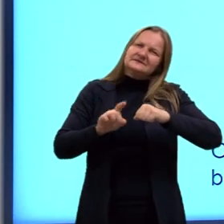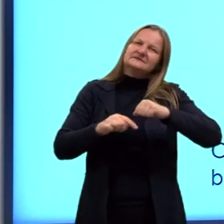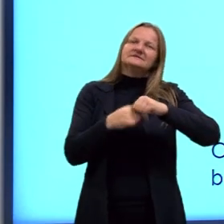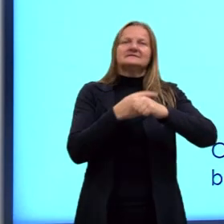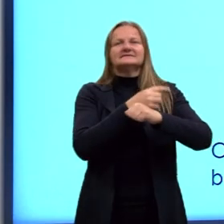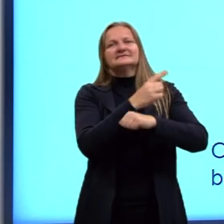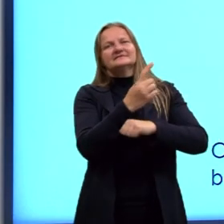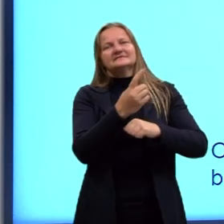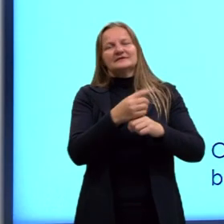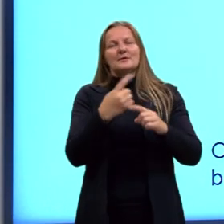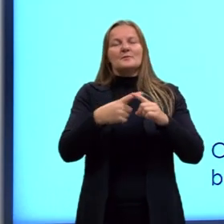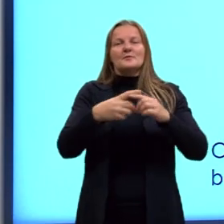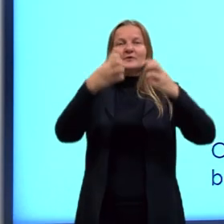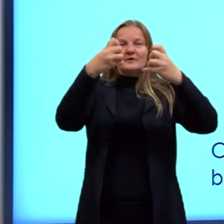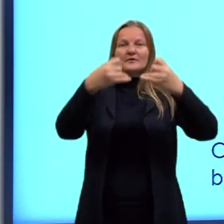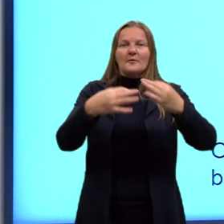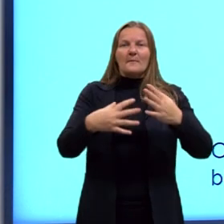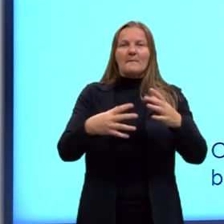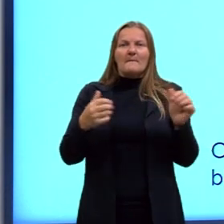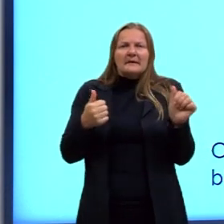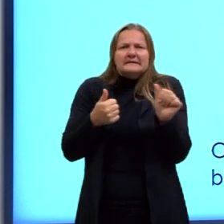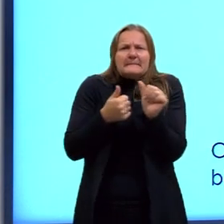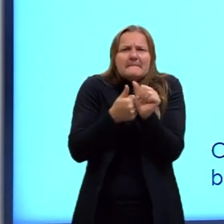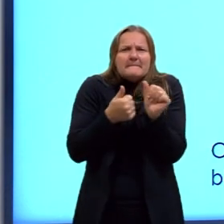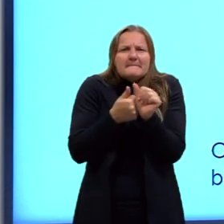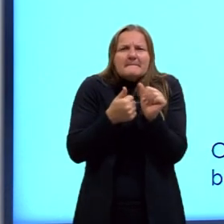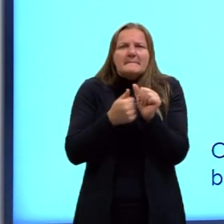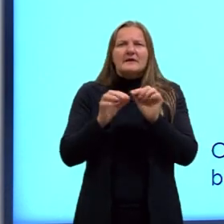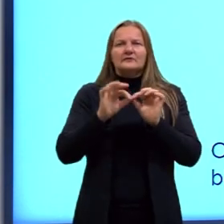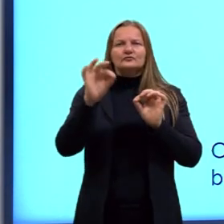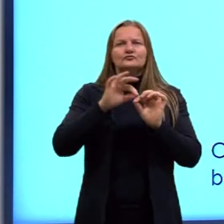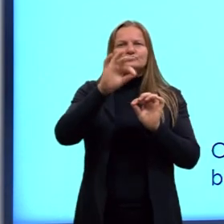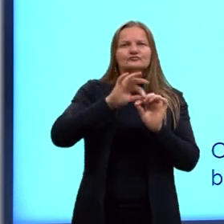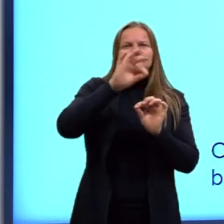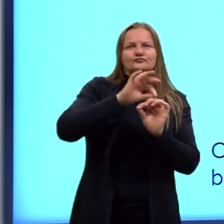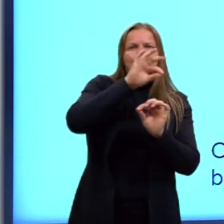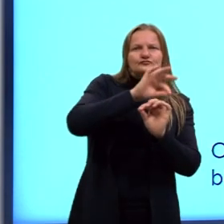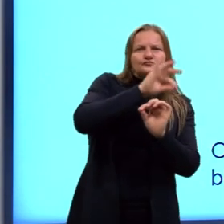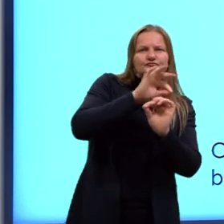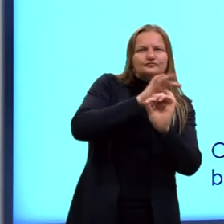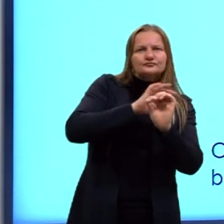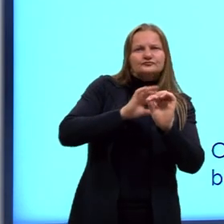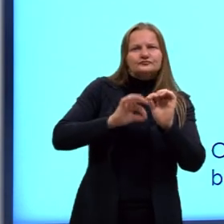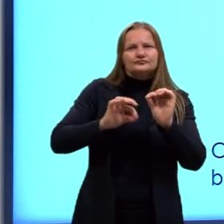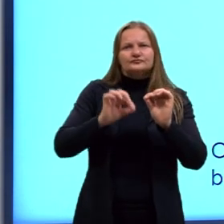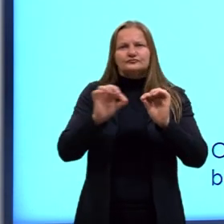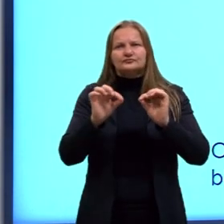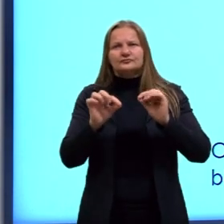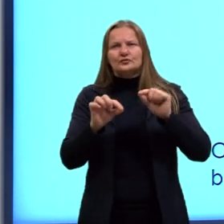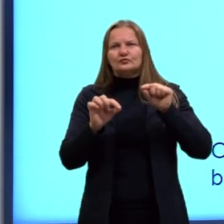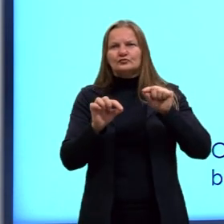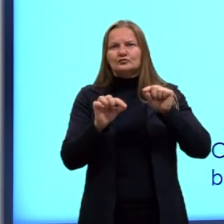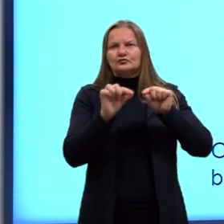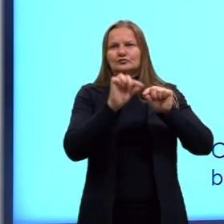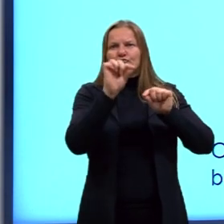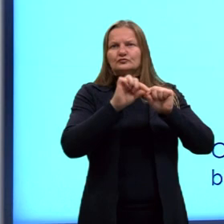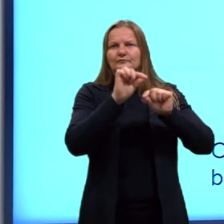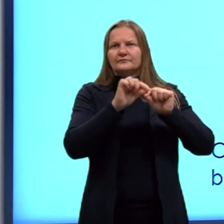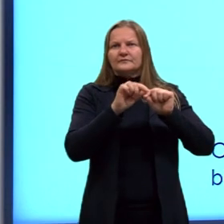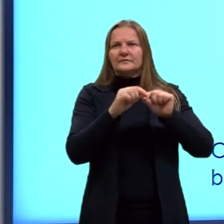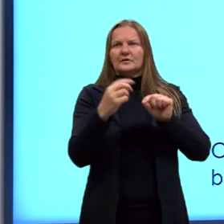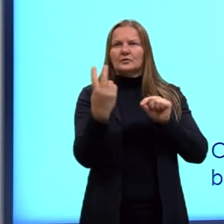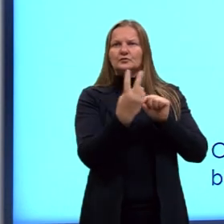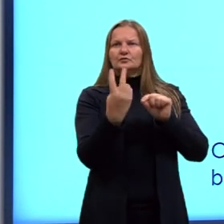O que acontece? Quantas linhas mais próximas? Então, vejam que nessa parte aqui, por exemplo, essas duas linhas aqui,